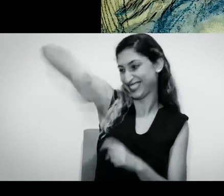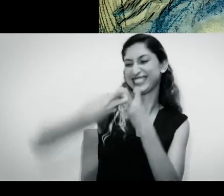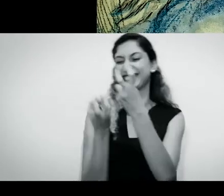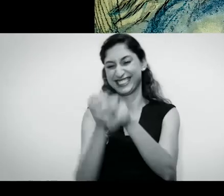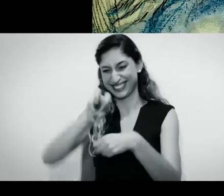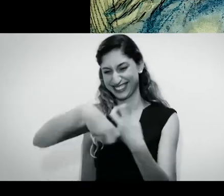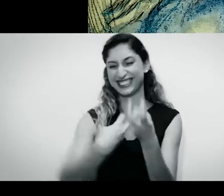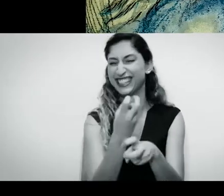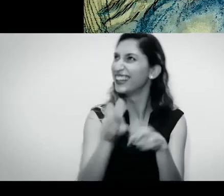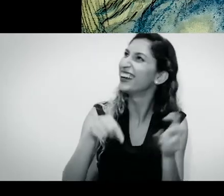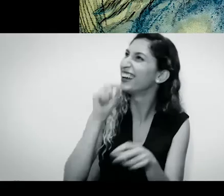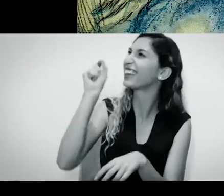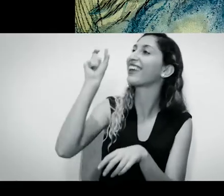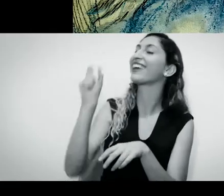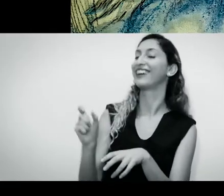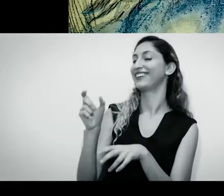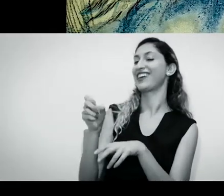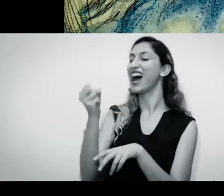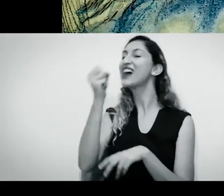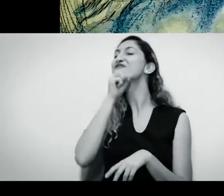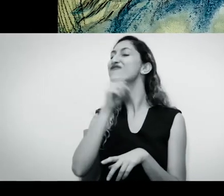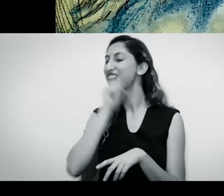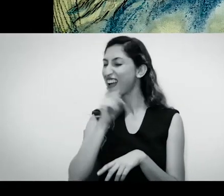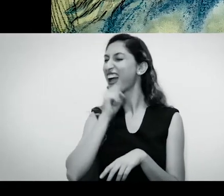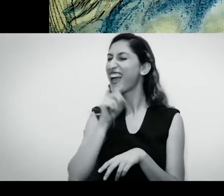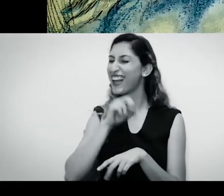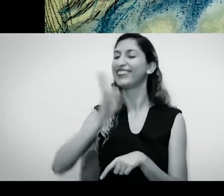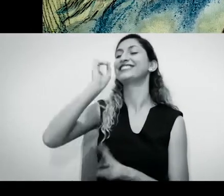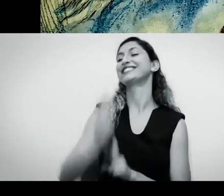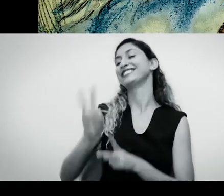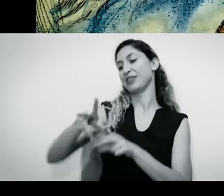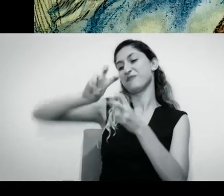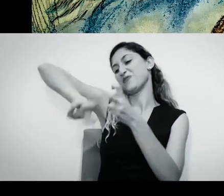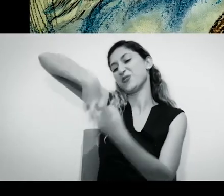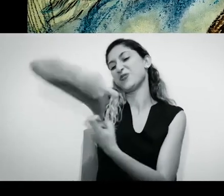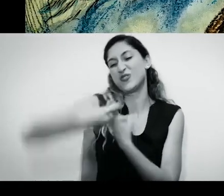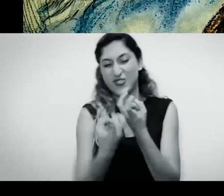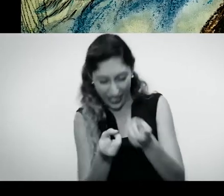Mas é a tal da velhota. Voltou a dar cambalhota.